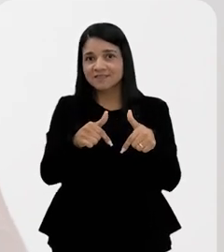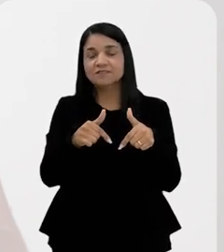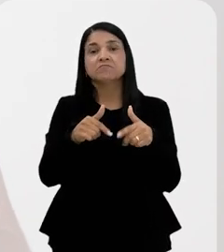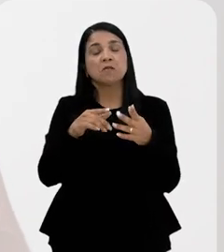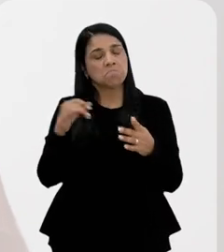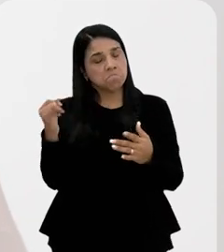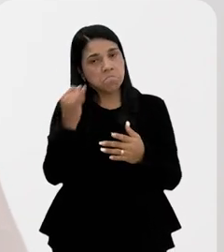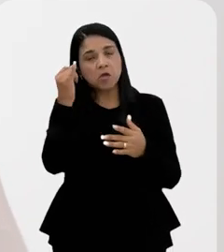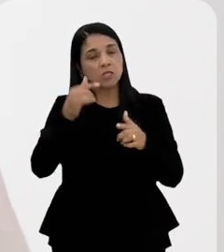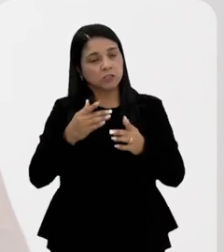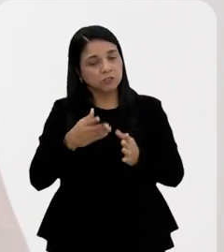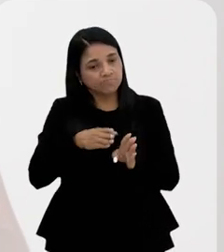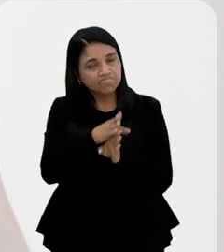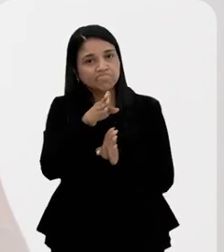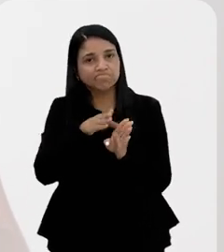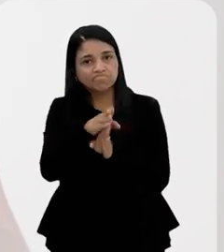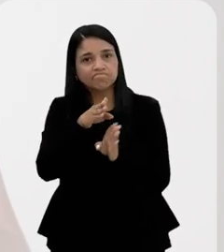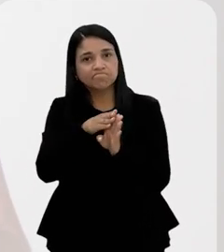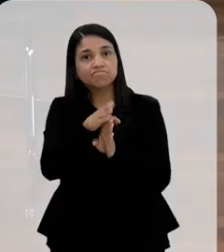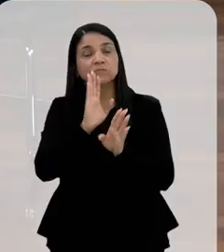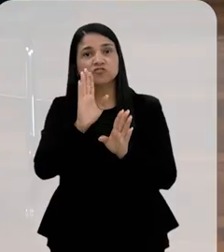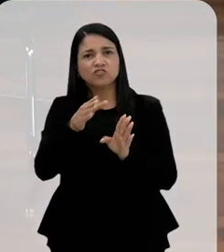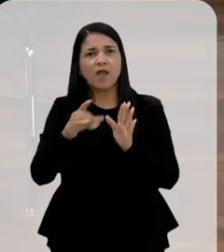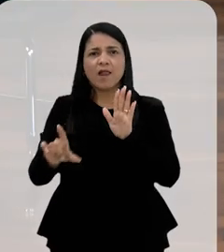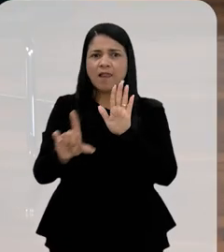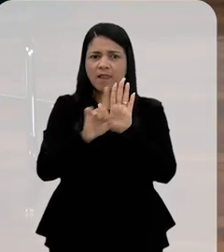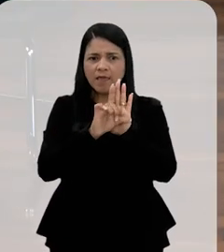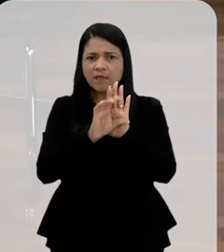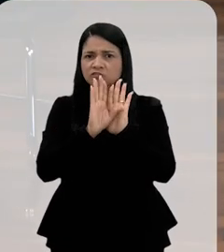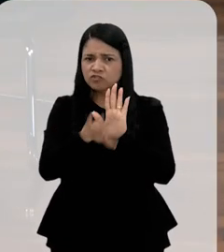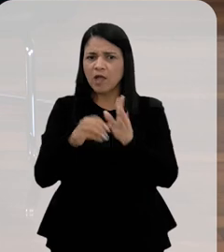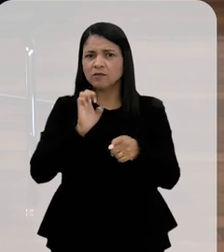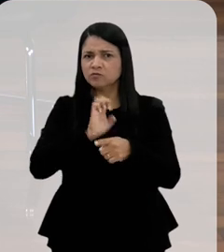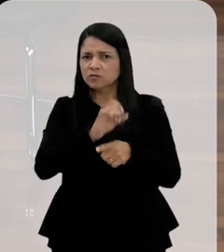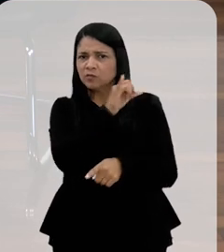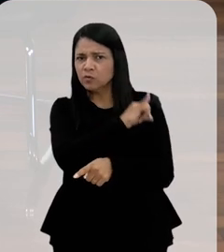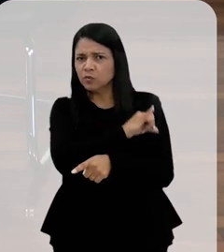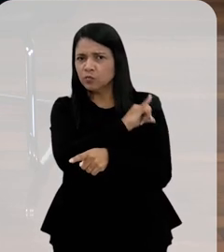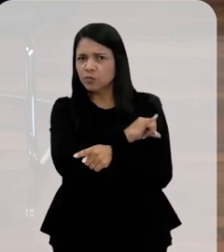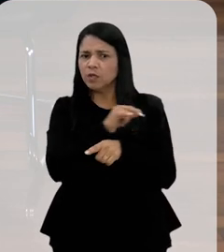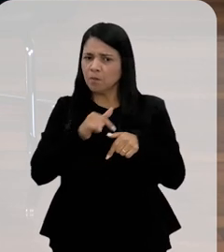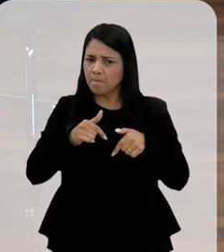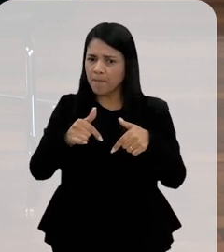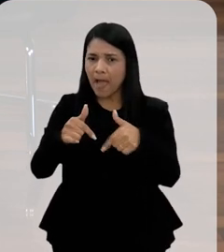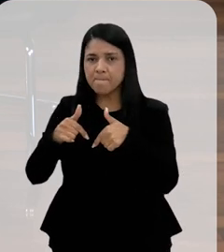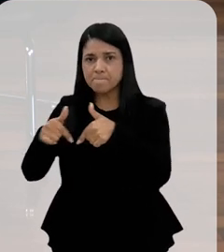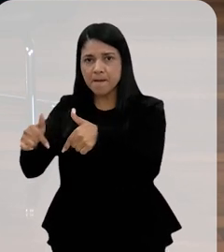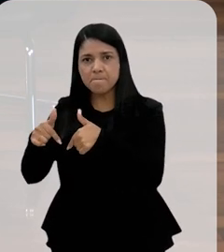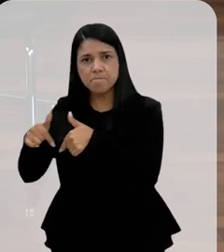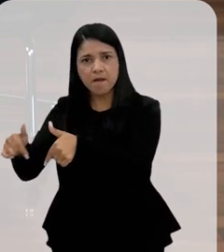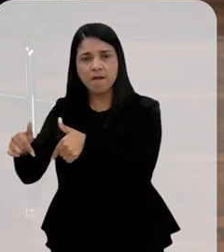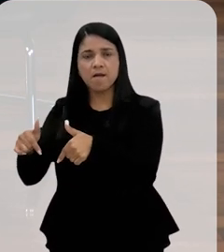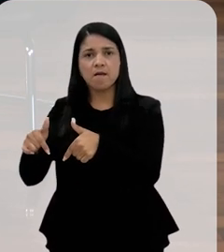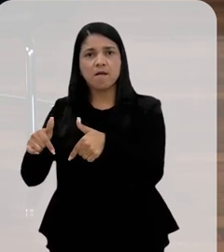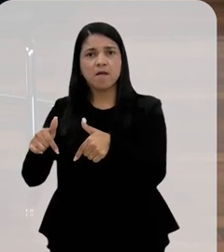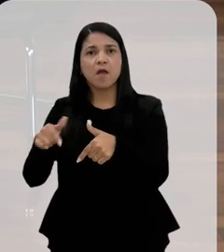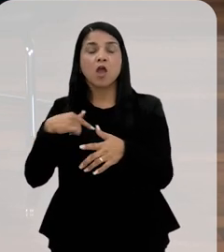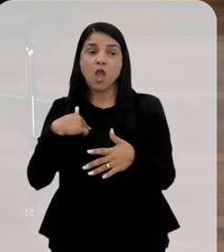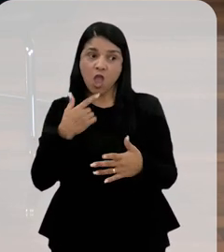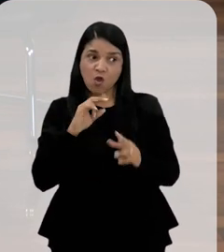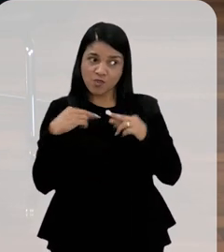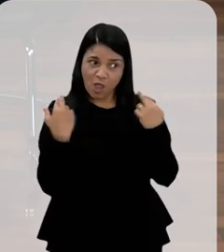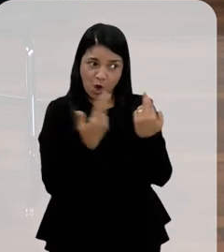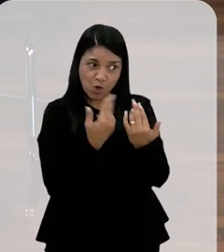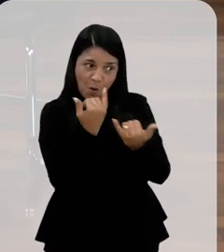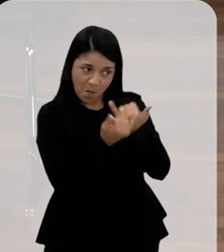enfoque muito importante para que os instrumentos que já existem aqui no Estado do Rio de Janeiro sejam efetivados. Porque, como